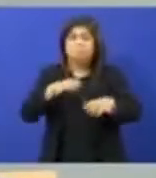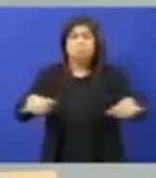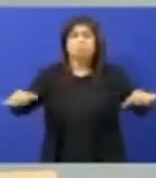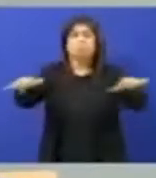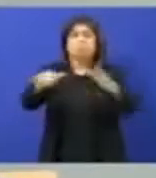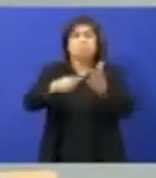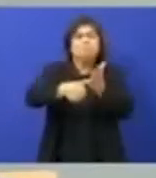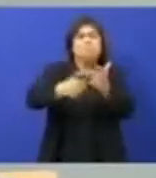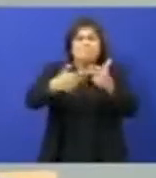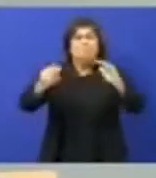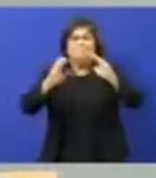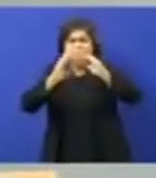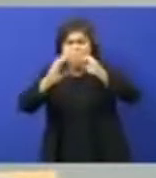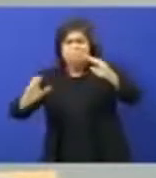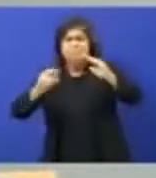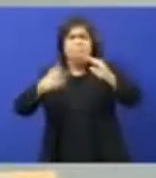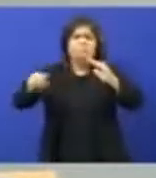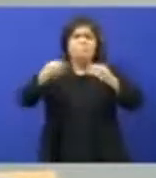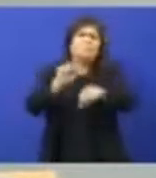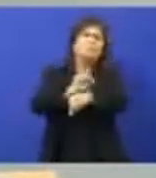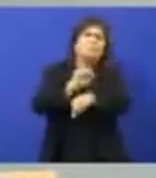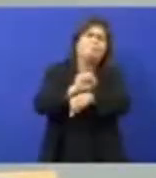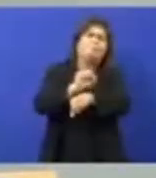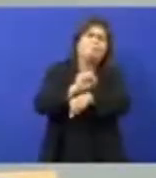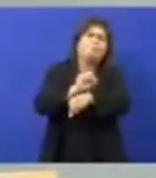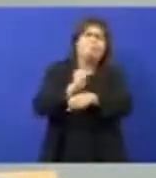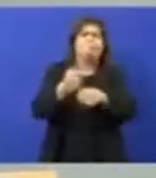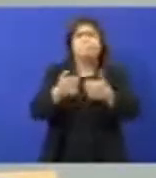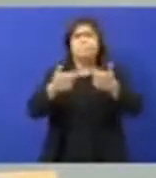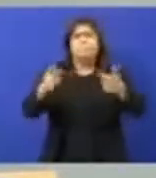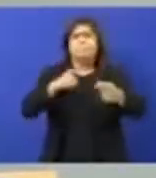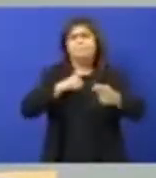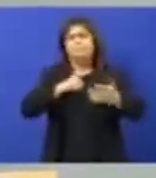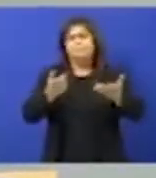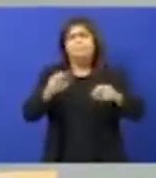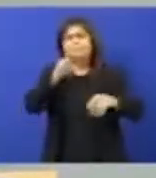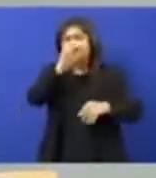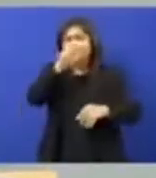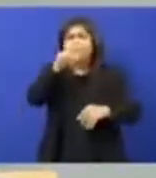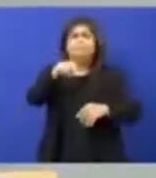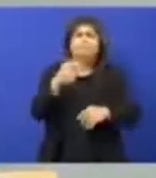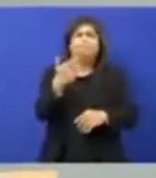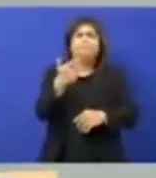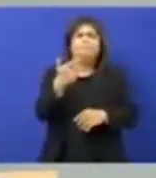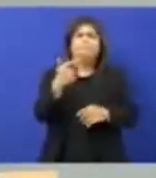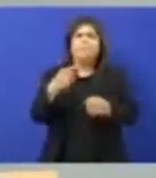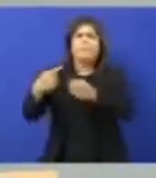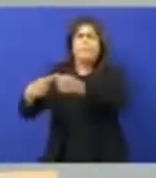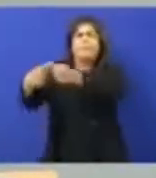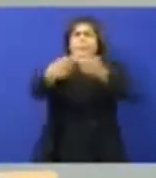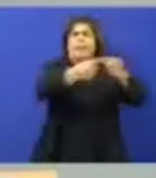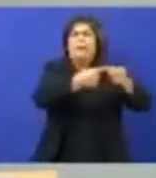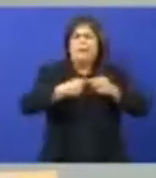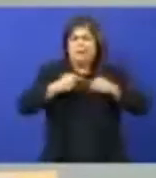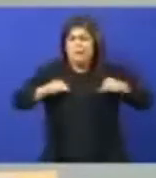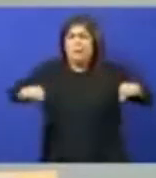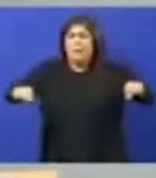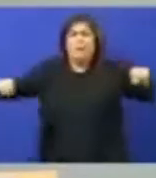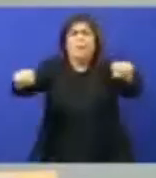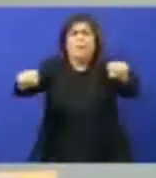capilaridade de diversos municípios e não se tem a Casa da Cidadania, porque se espera que chegue...